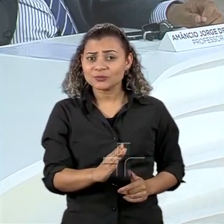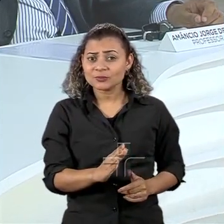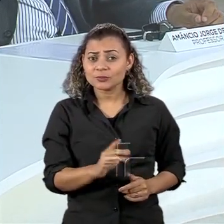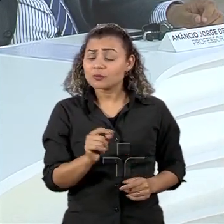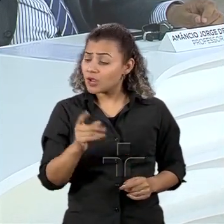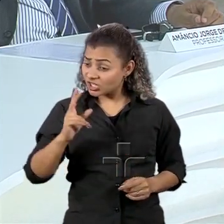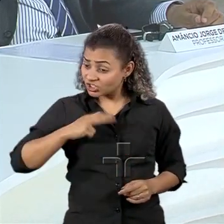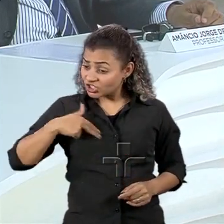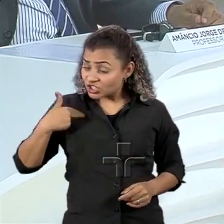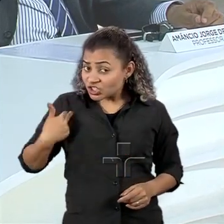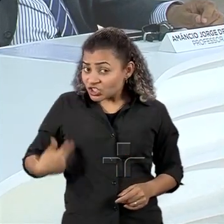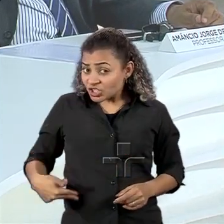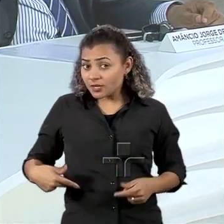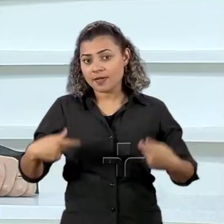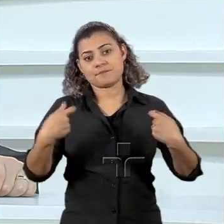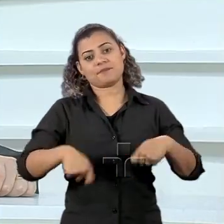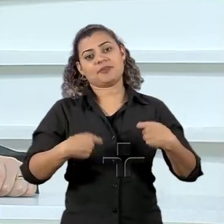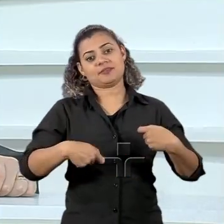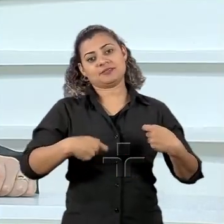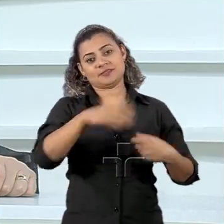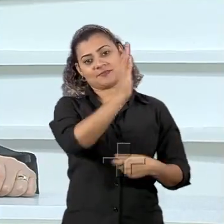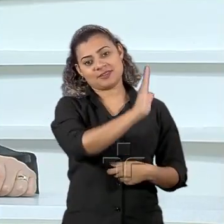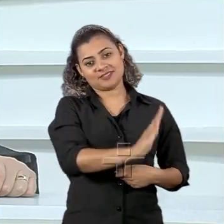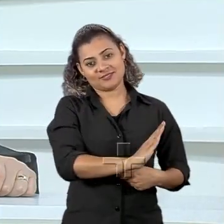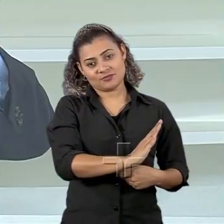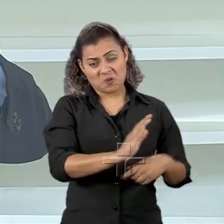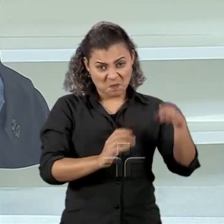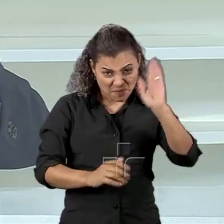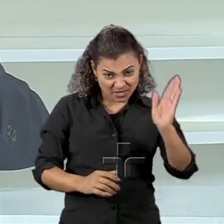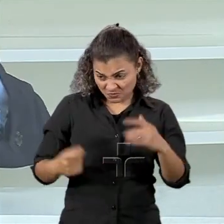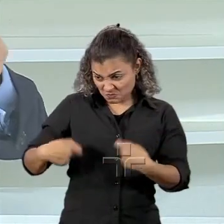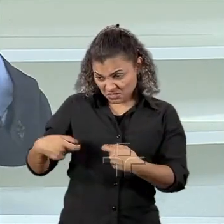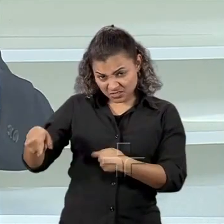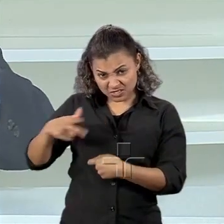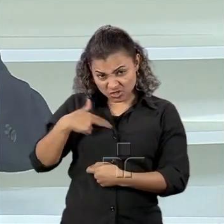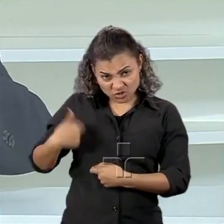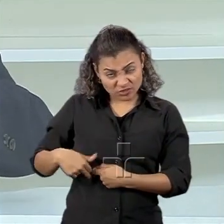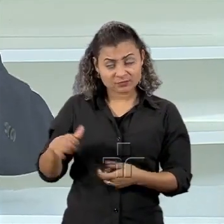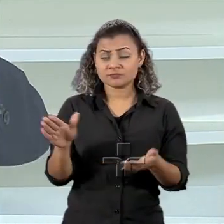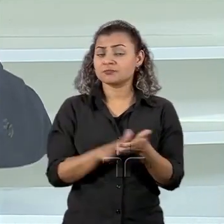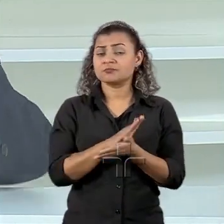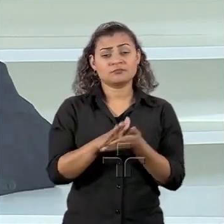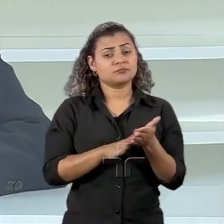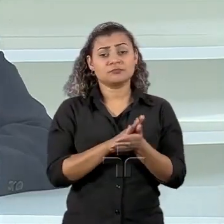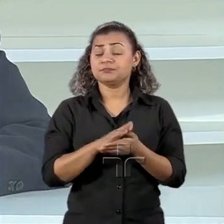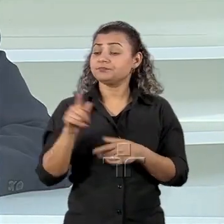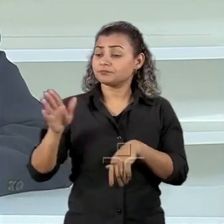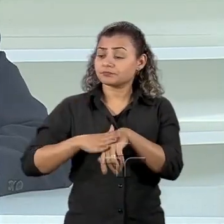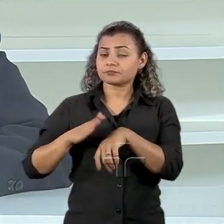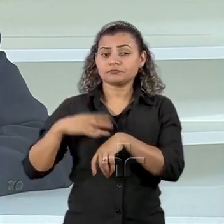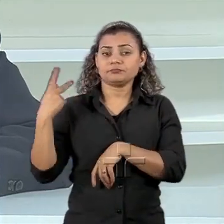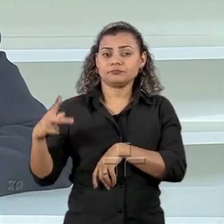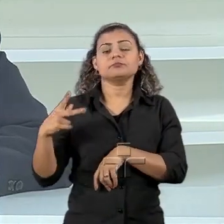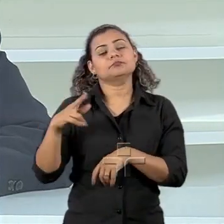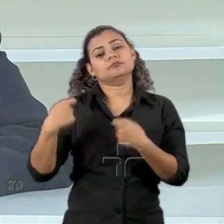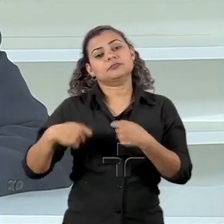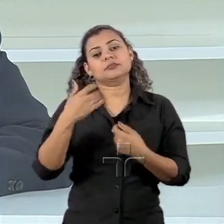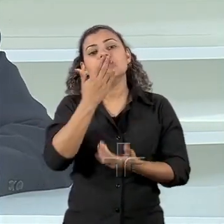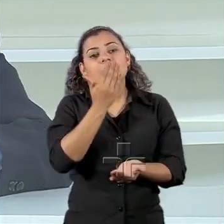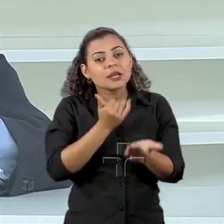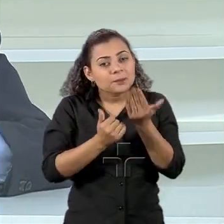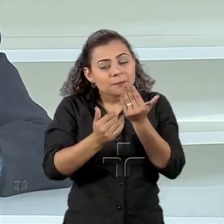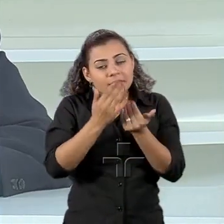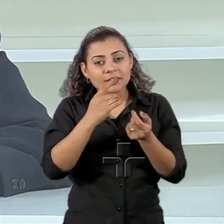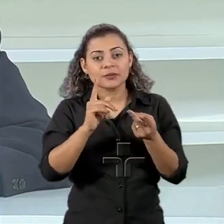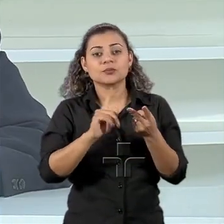e do outro é a China em relação ao Brasil, não o Brasil dependente da exportação. A China é vai precisar dos produtos alimentícios